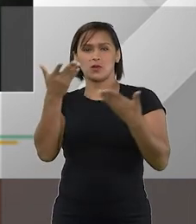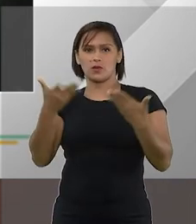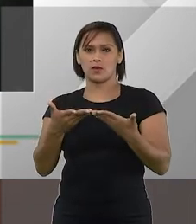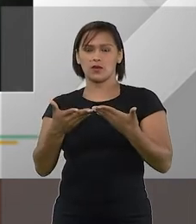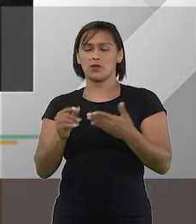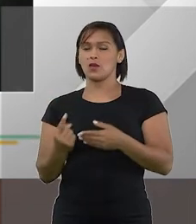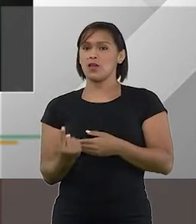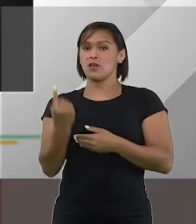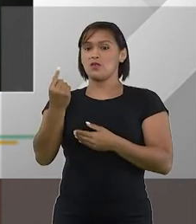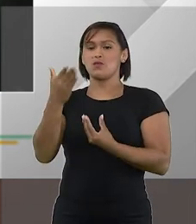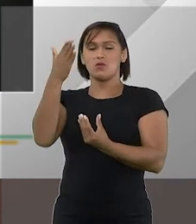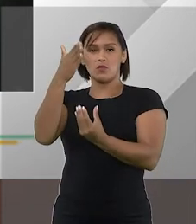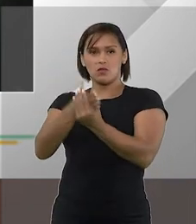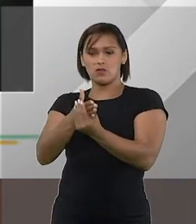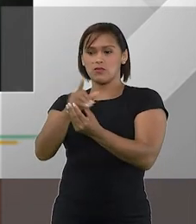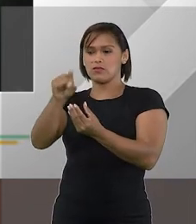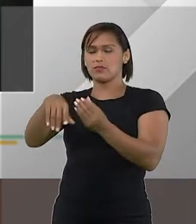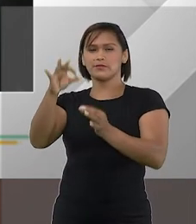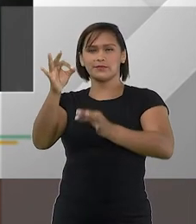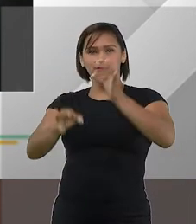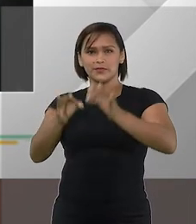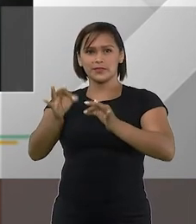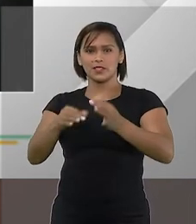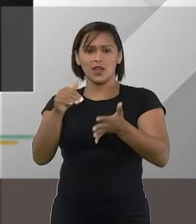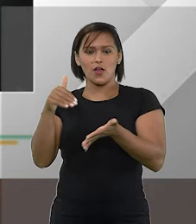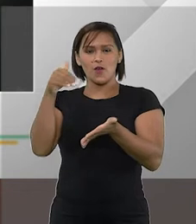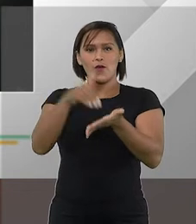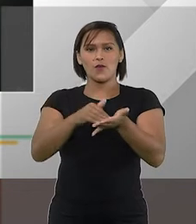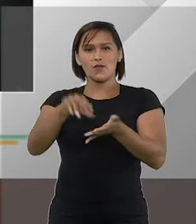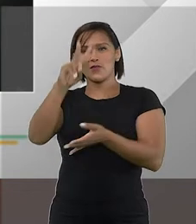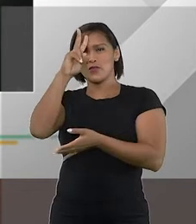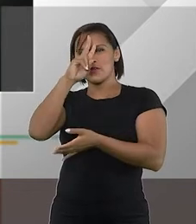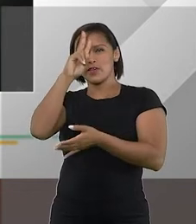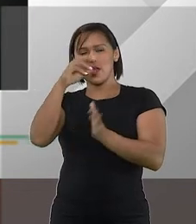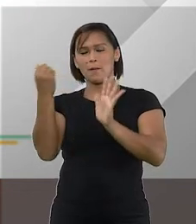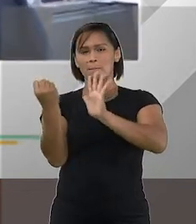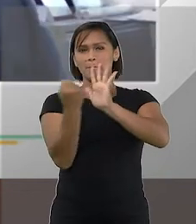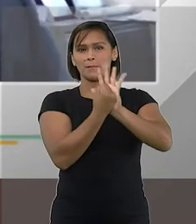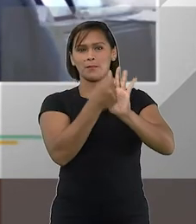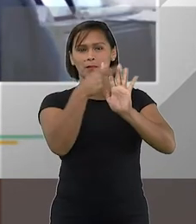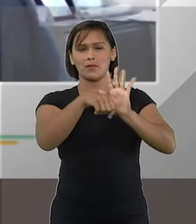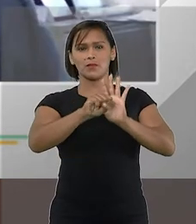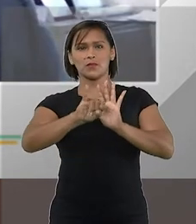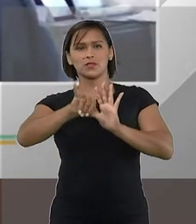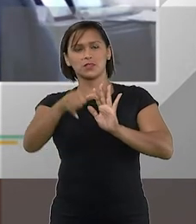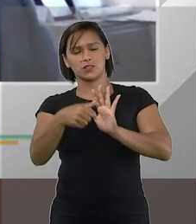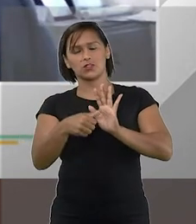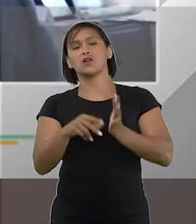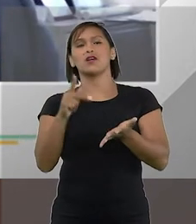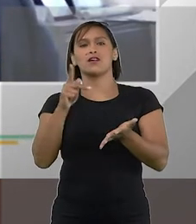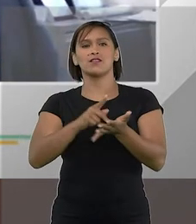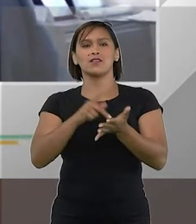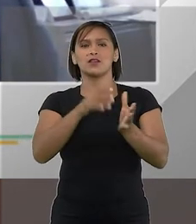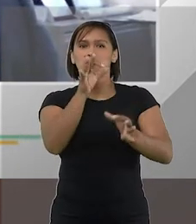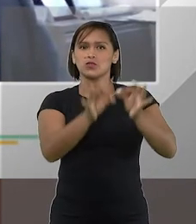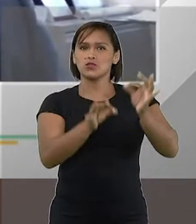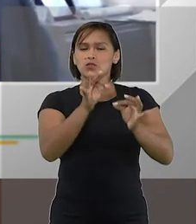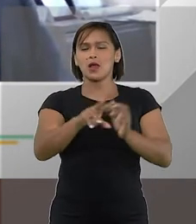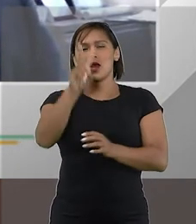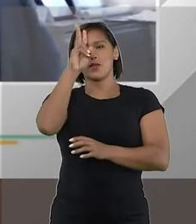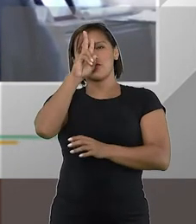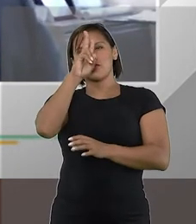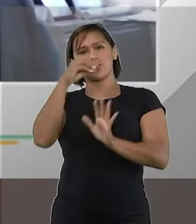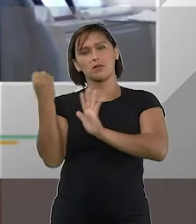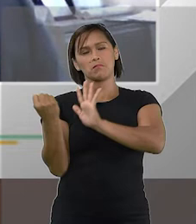é um daqueles julgamentos que vão ficar para a história do STJ é verdadeiramente um julgamento